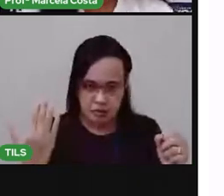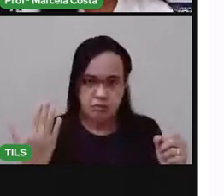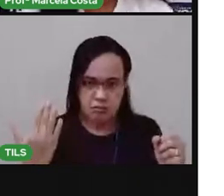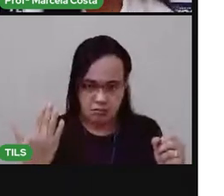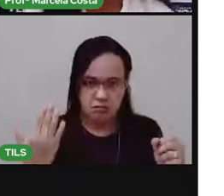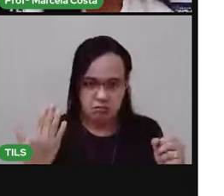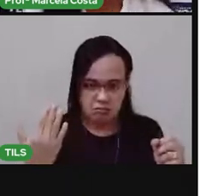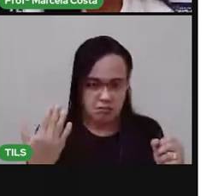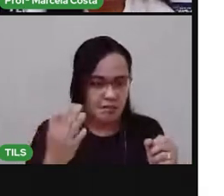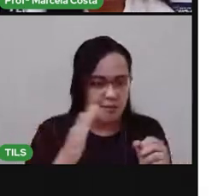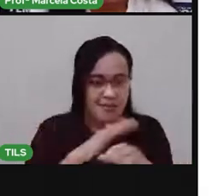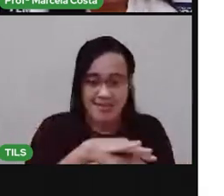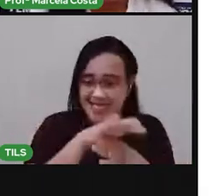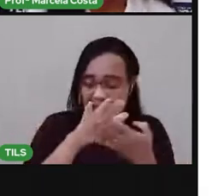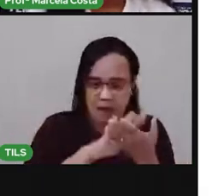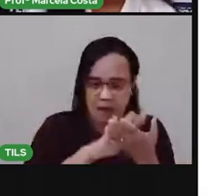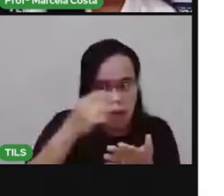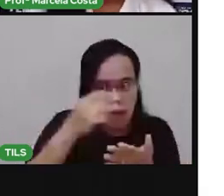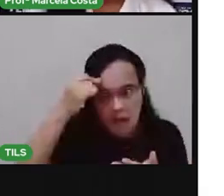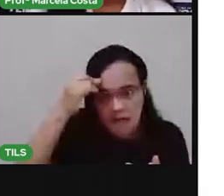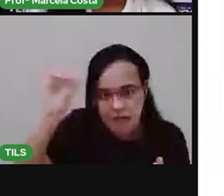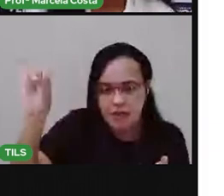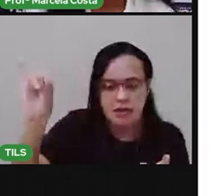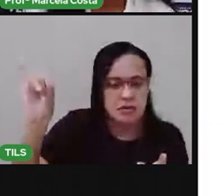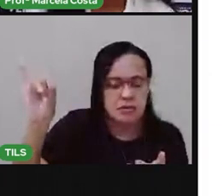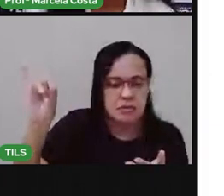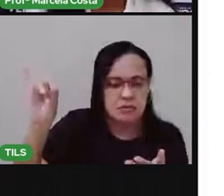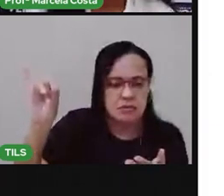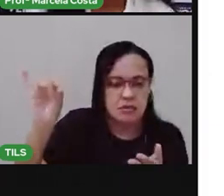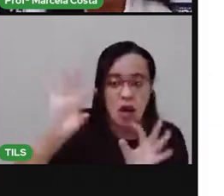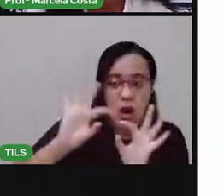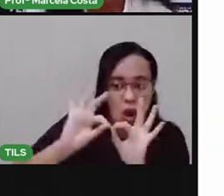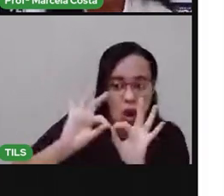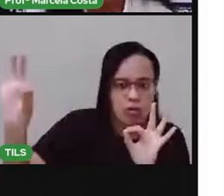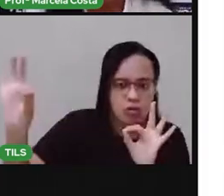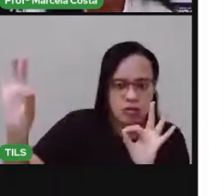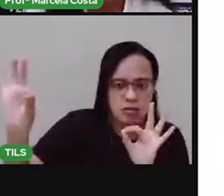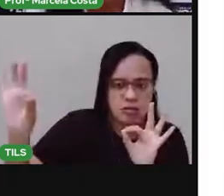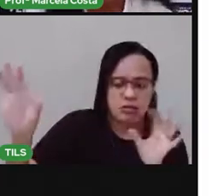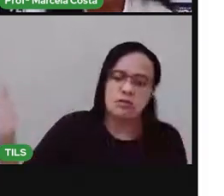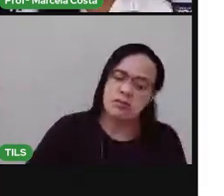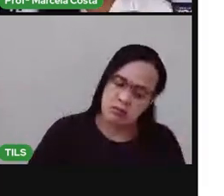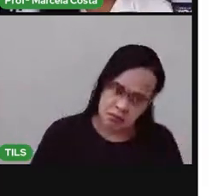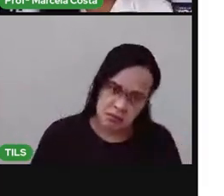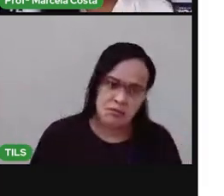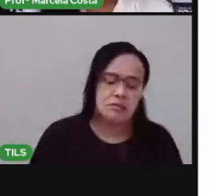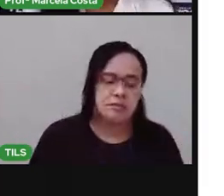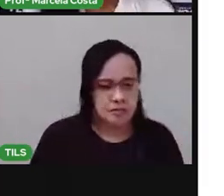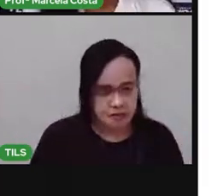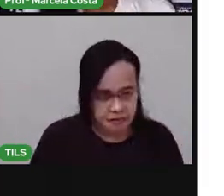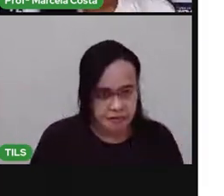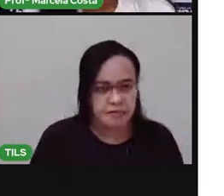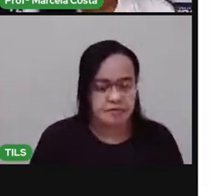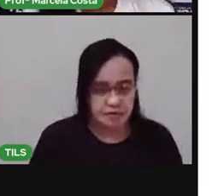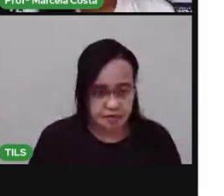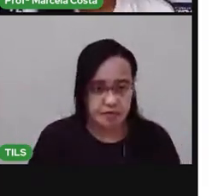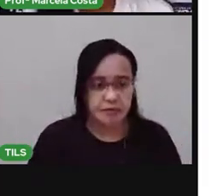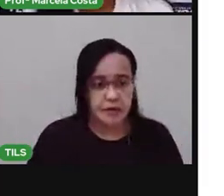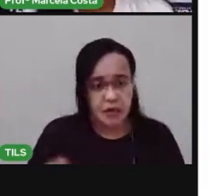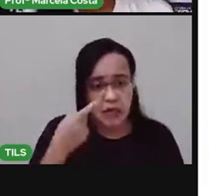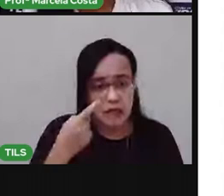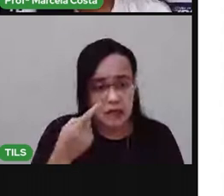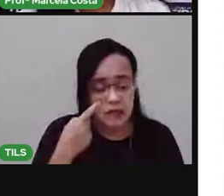mexer em água sanitária. Em álcool. Lembra que em uma das nossas aulas. A gente viu alguns símbolos